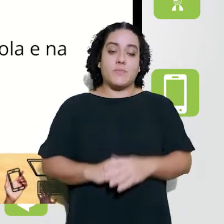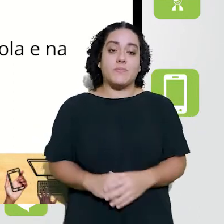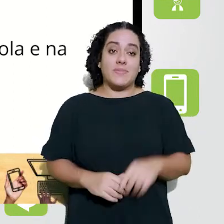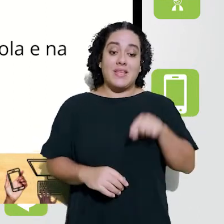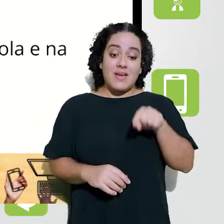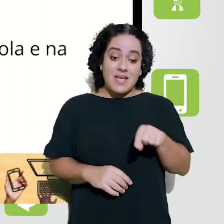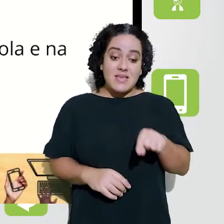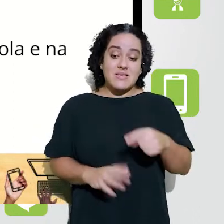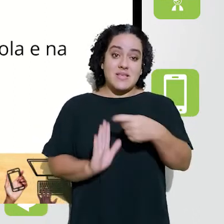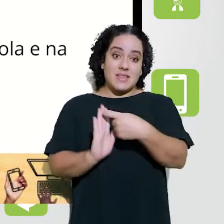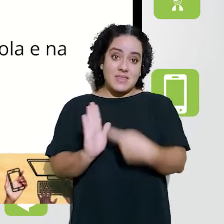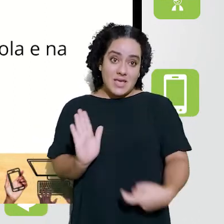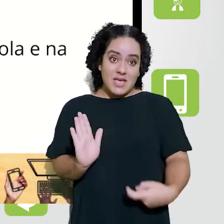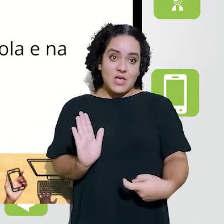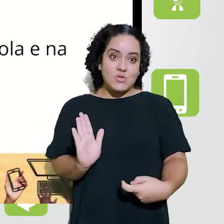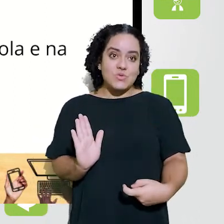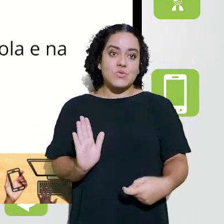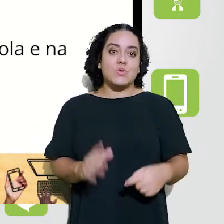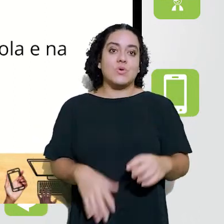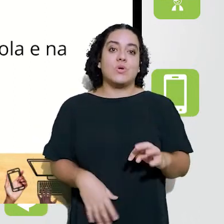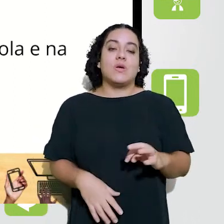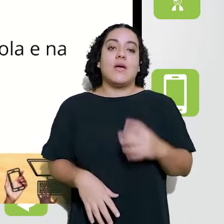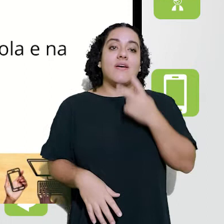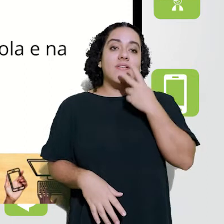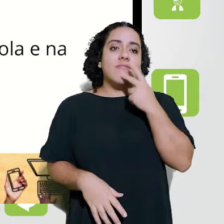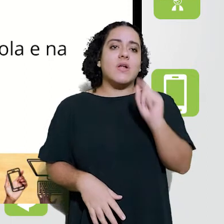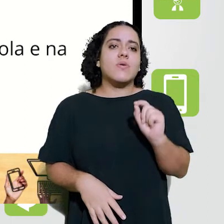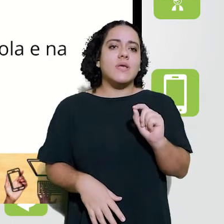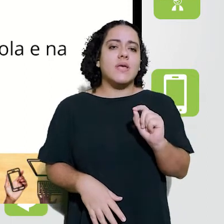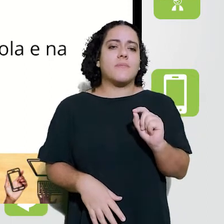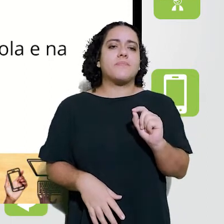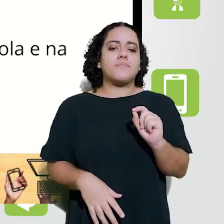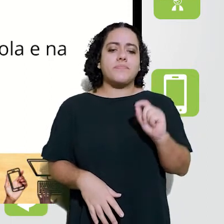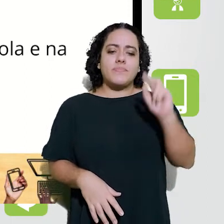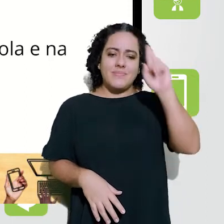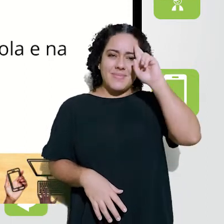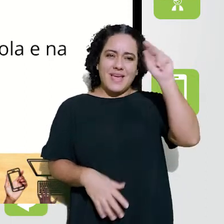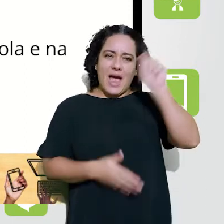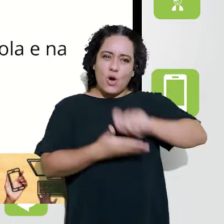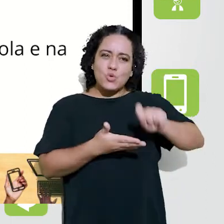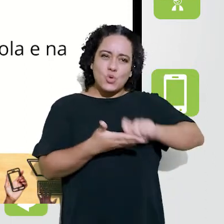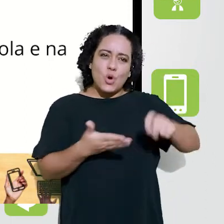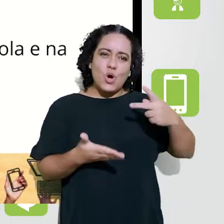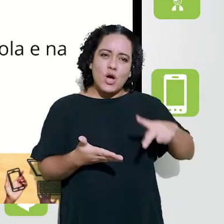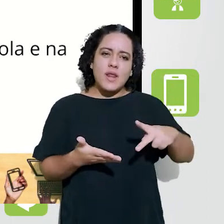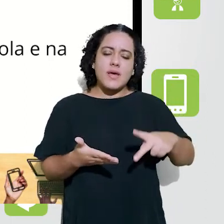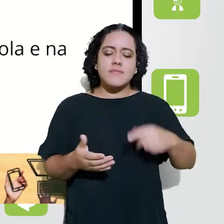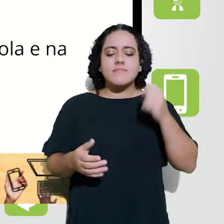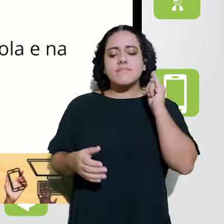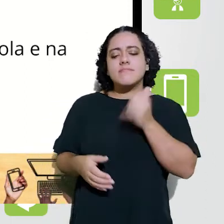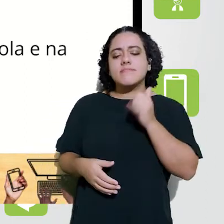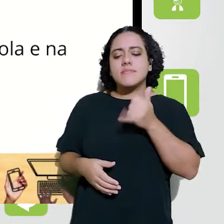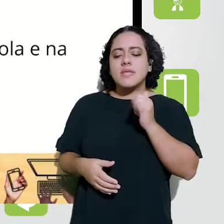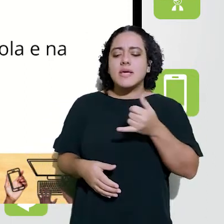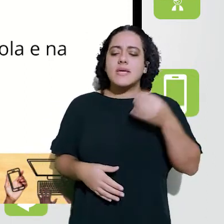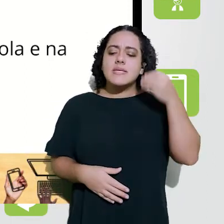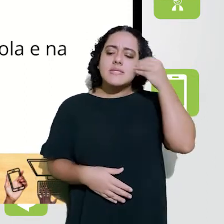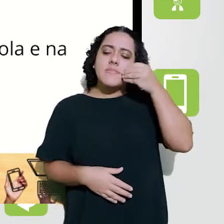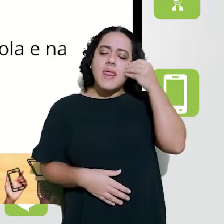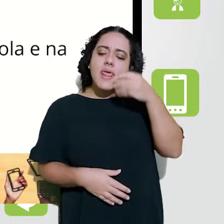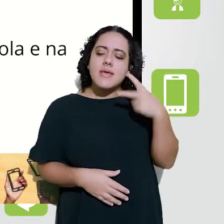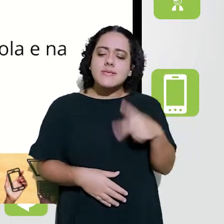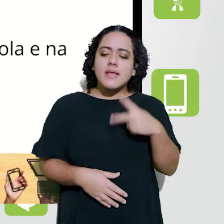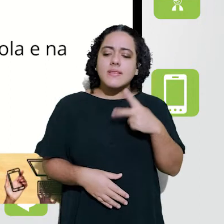a inovar a educação, né? Nesse texto, a autora, a Twene Darós, ela vai falar para a gente um